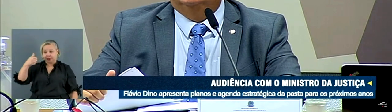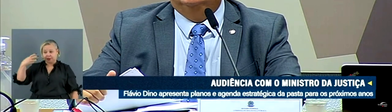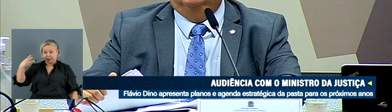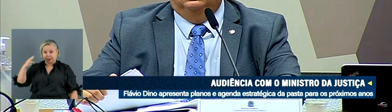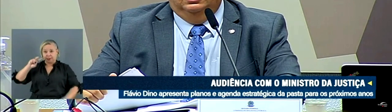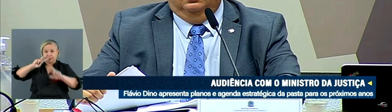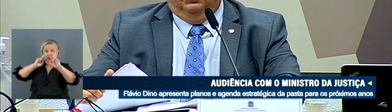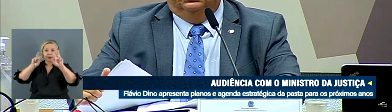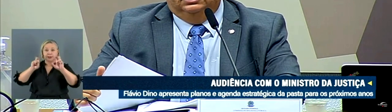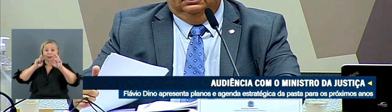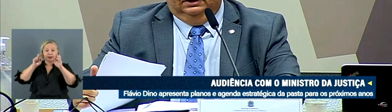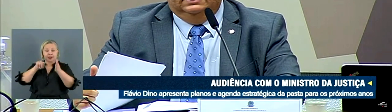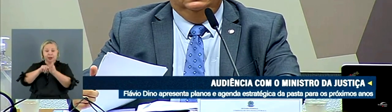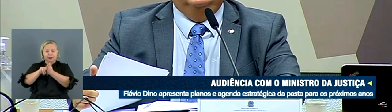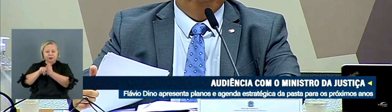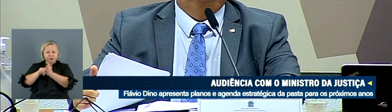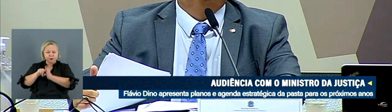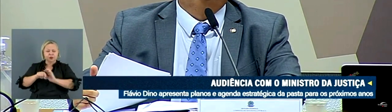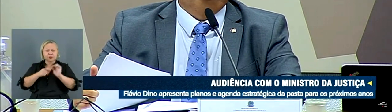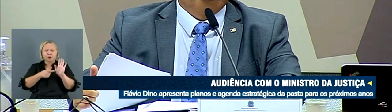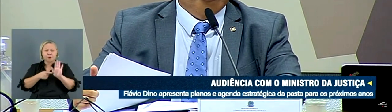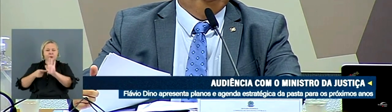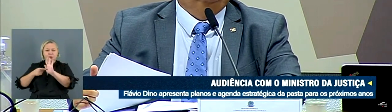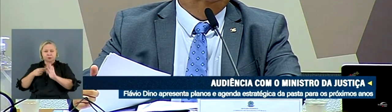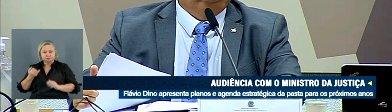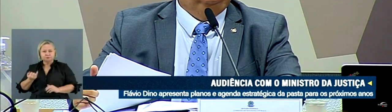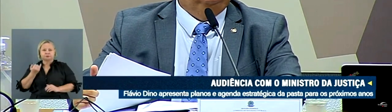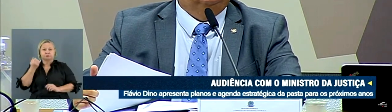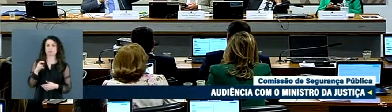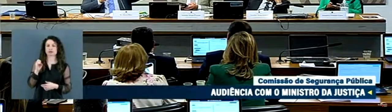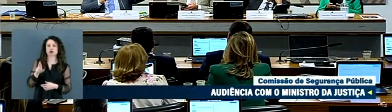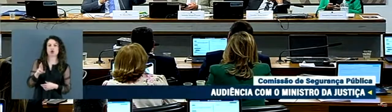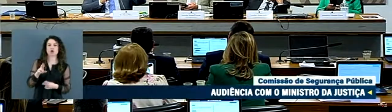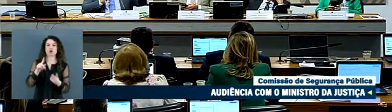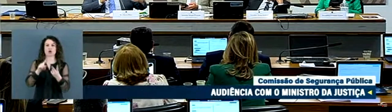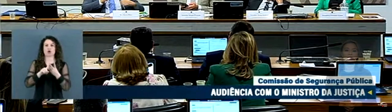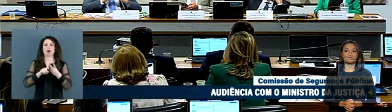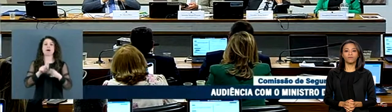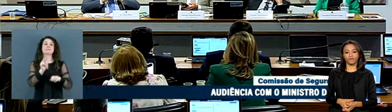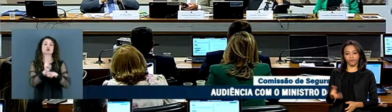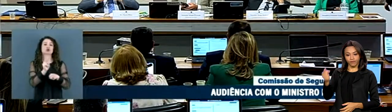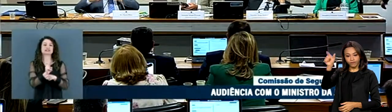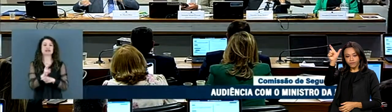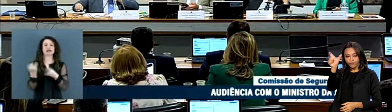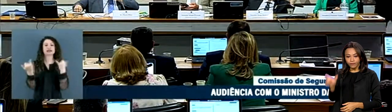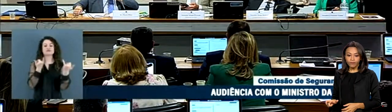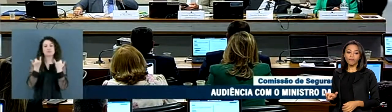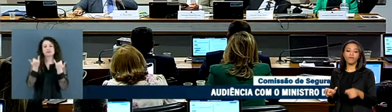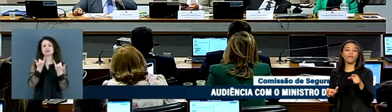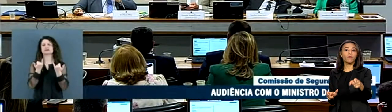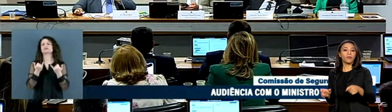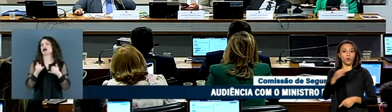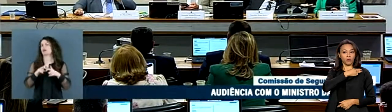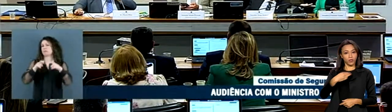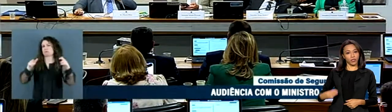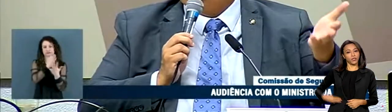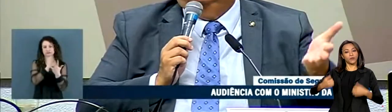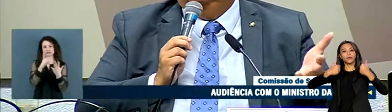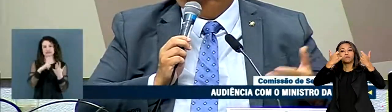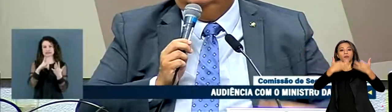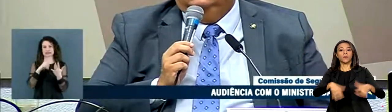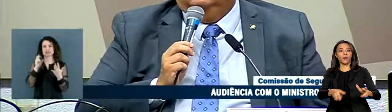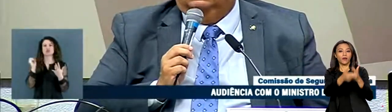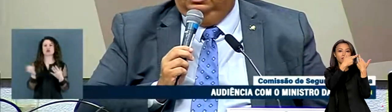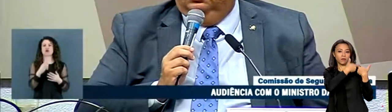investigação, mostrando essa relevância dessa integração. Flávio Dino destacou, ainda, o papel do Congresso